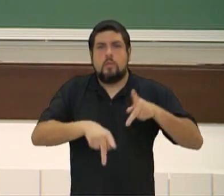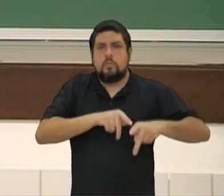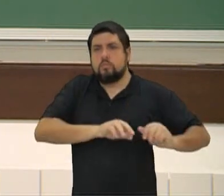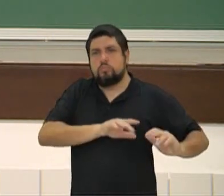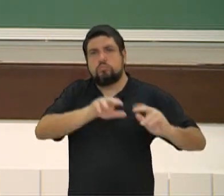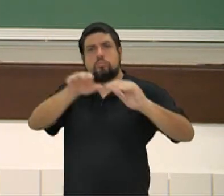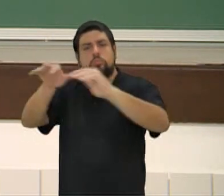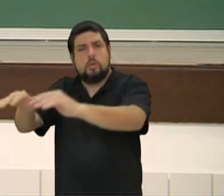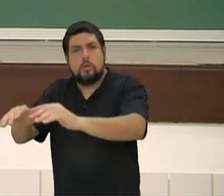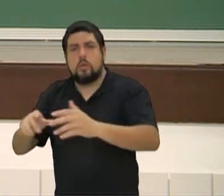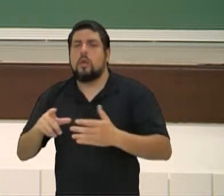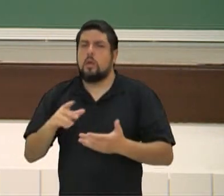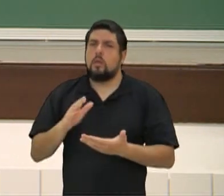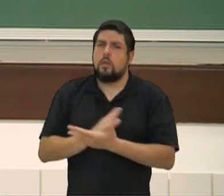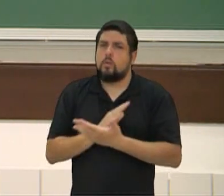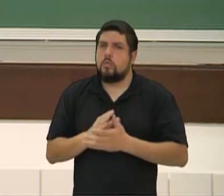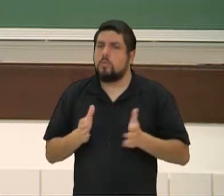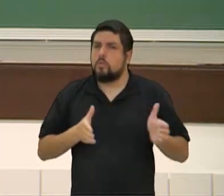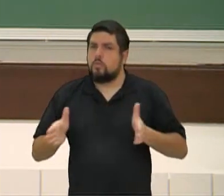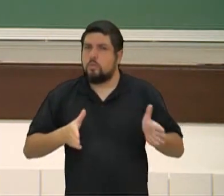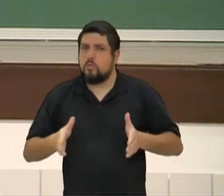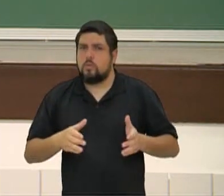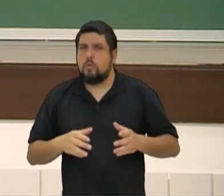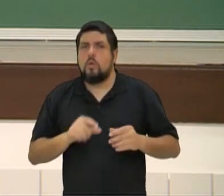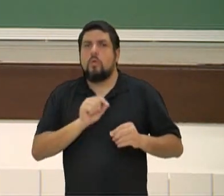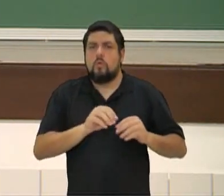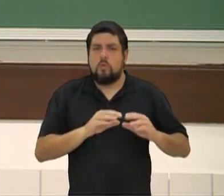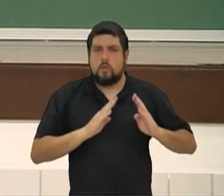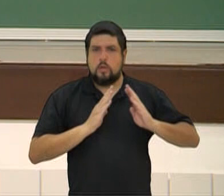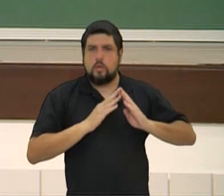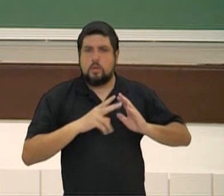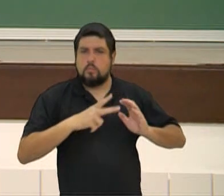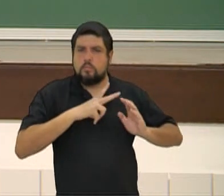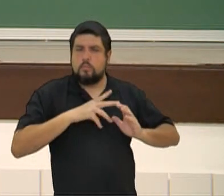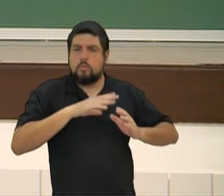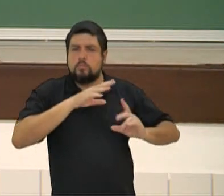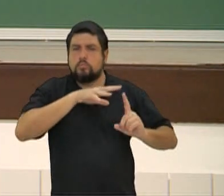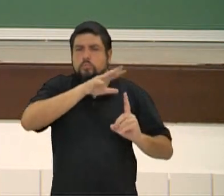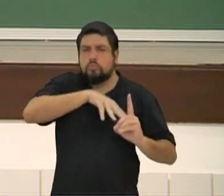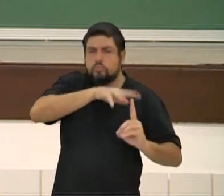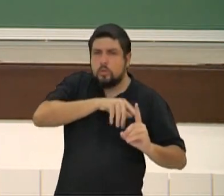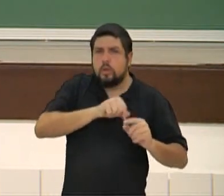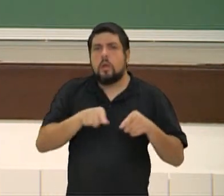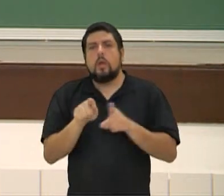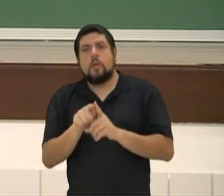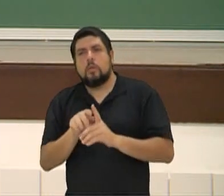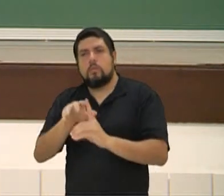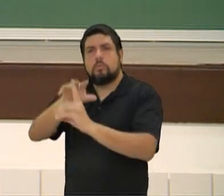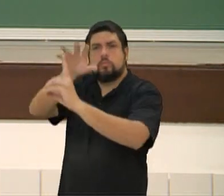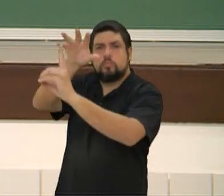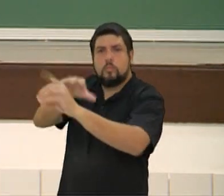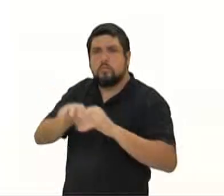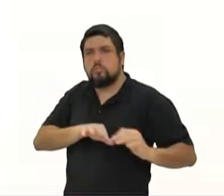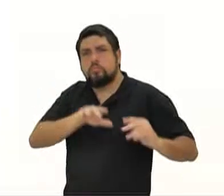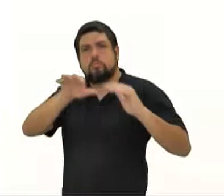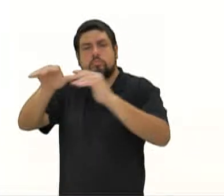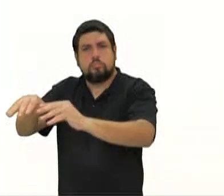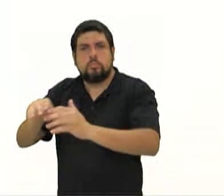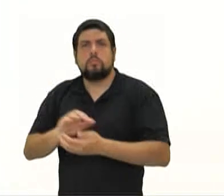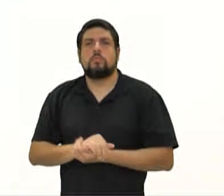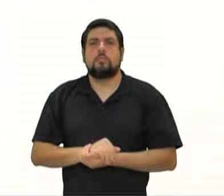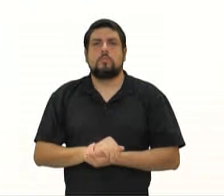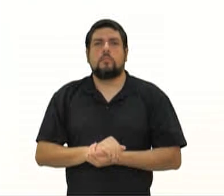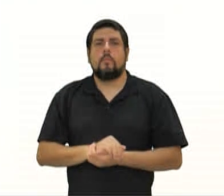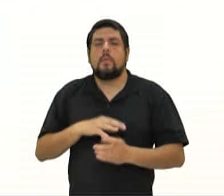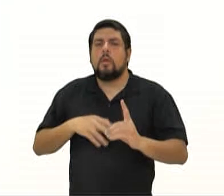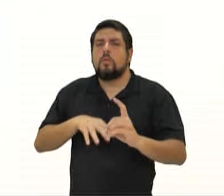você tinha essa jogada, inclusive, de estar no espaço da sua casa como espaço público. Na verdade, era uma coletânea